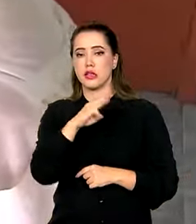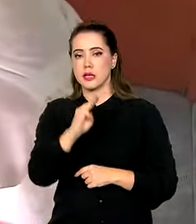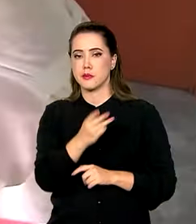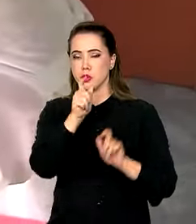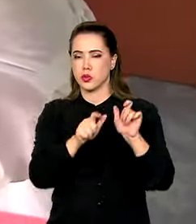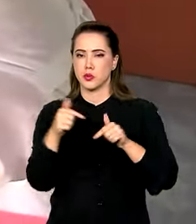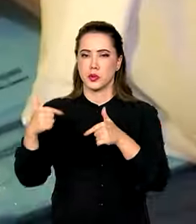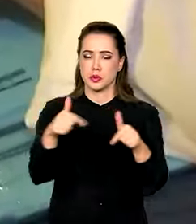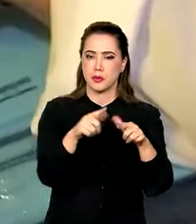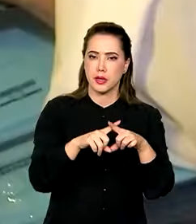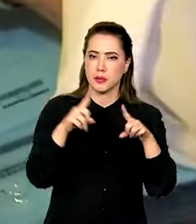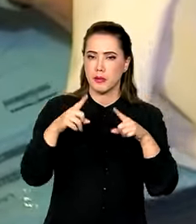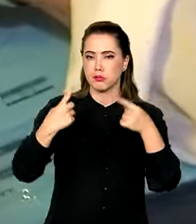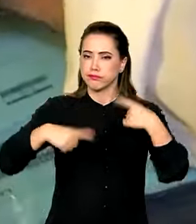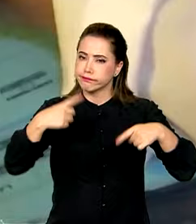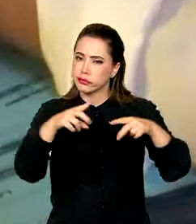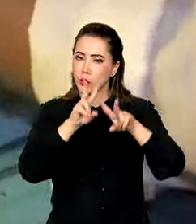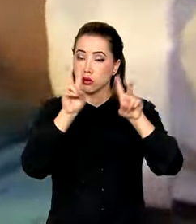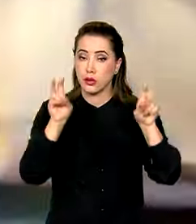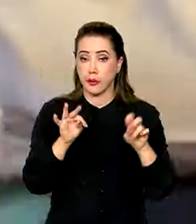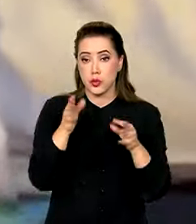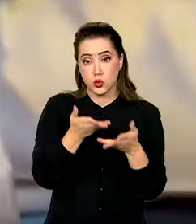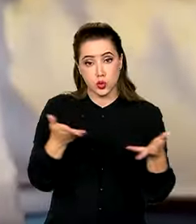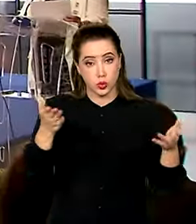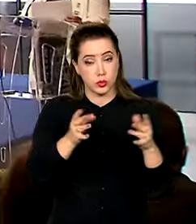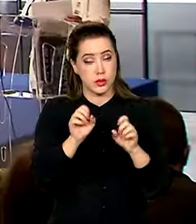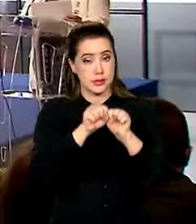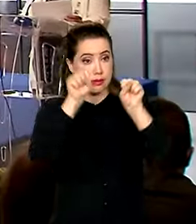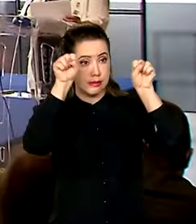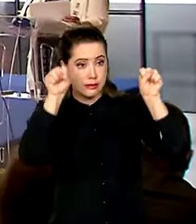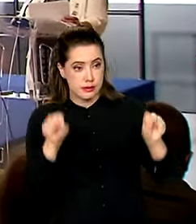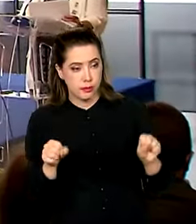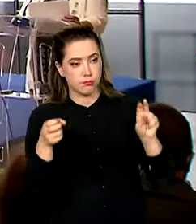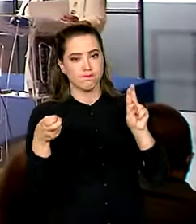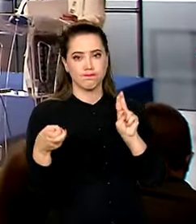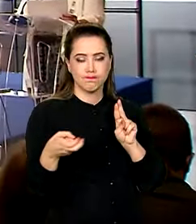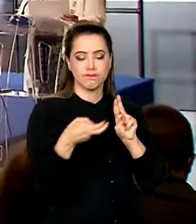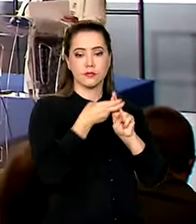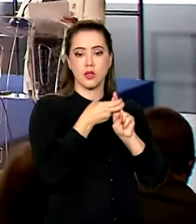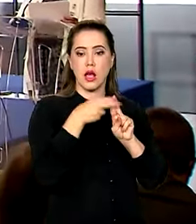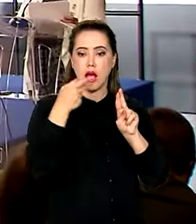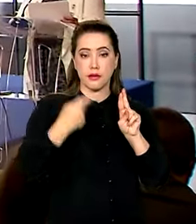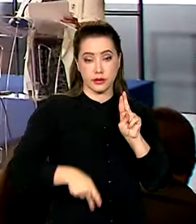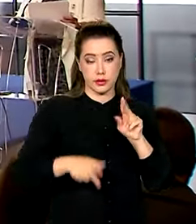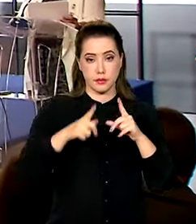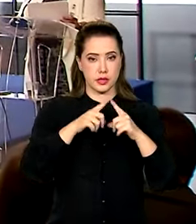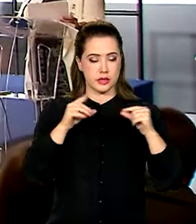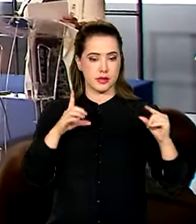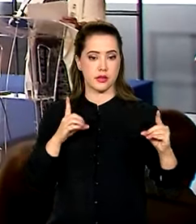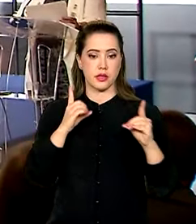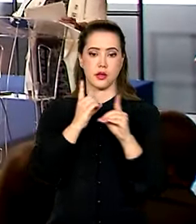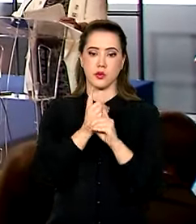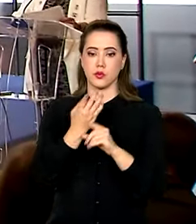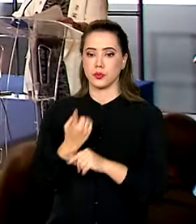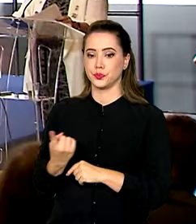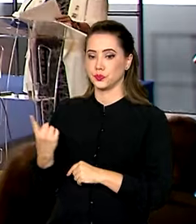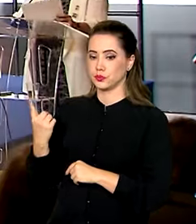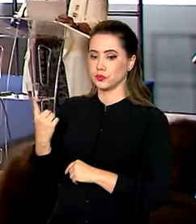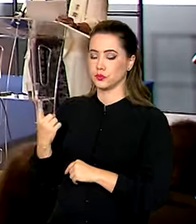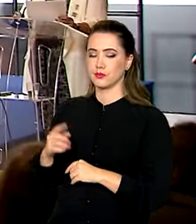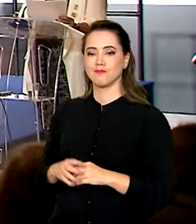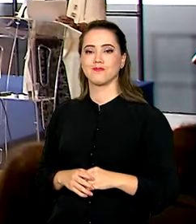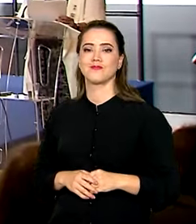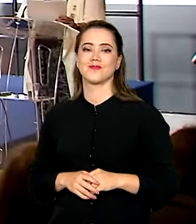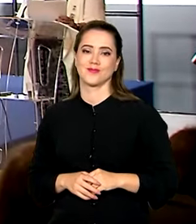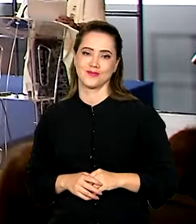E para discutir a gestão de todo esse sistema, está sendo realizado em Brasília o Encontro Gente, que